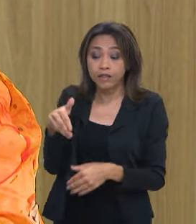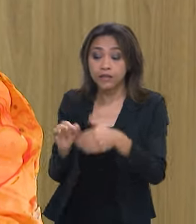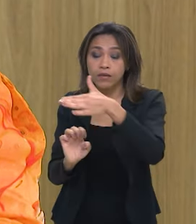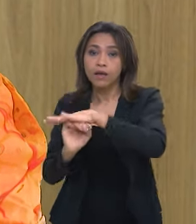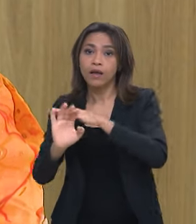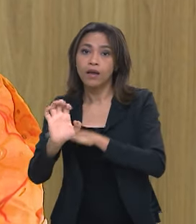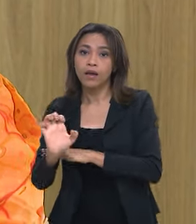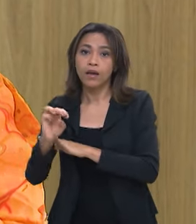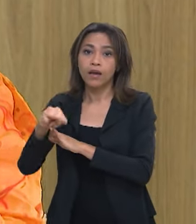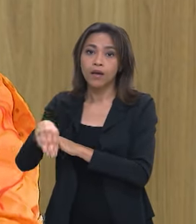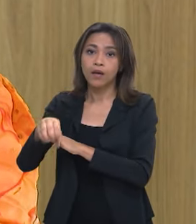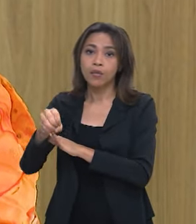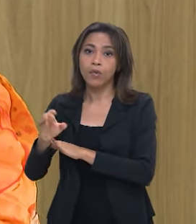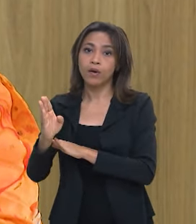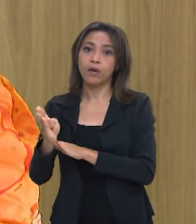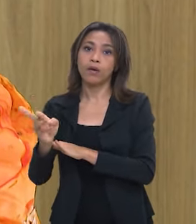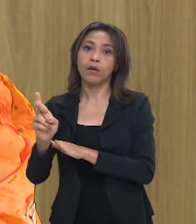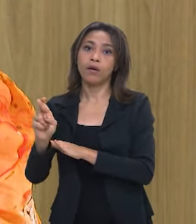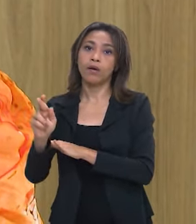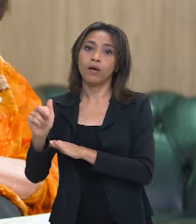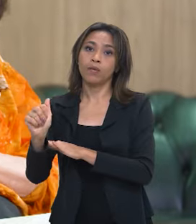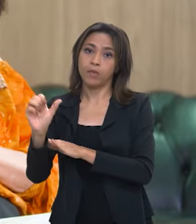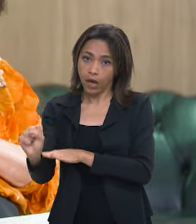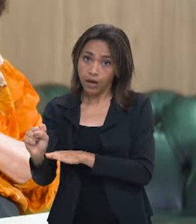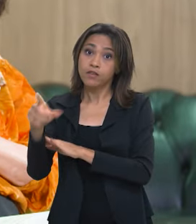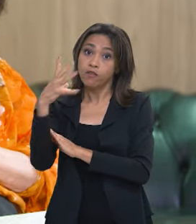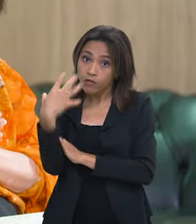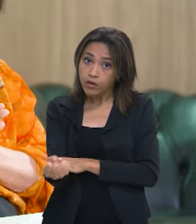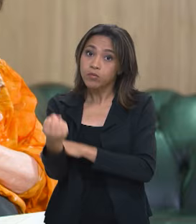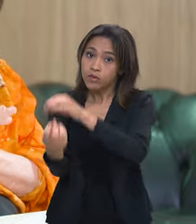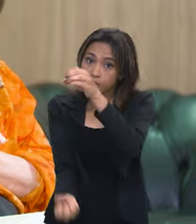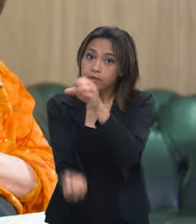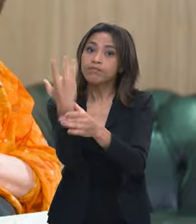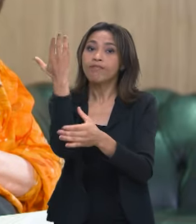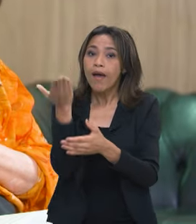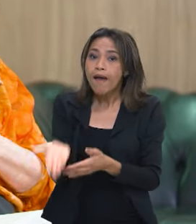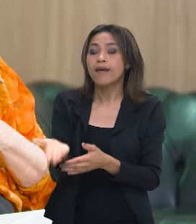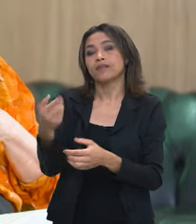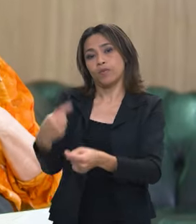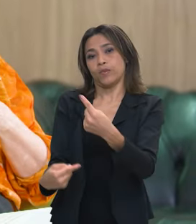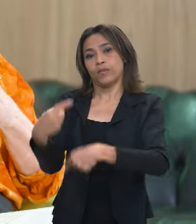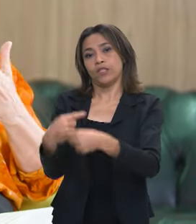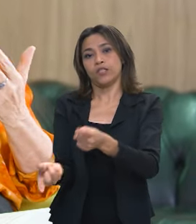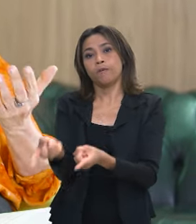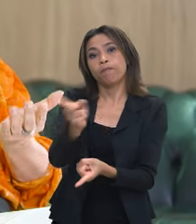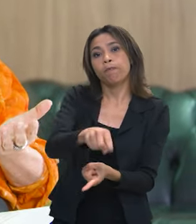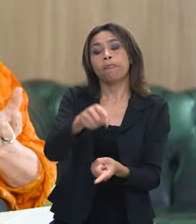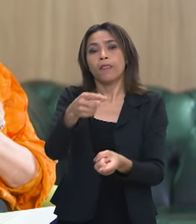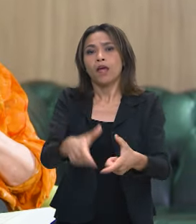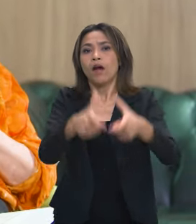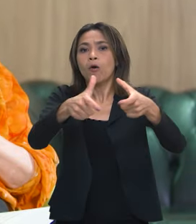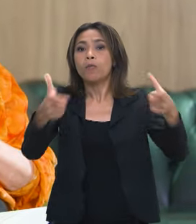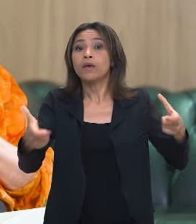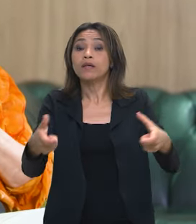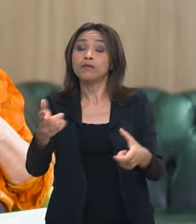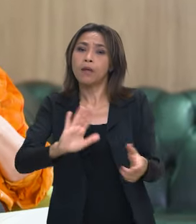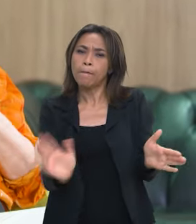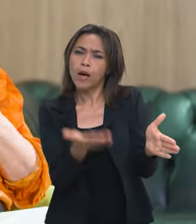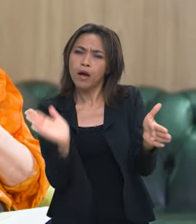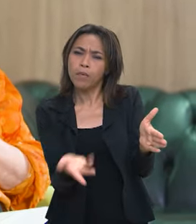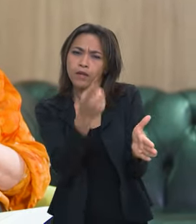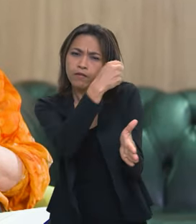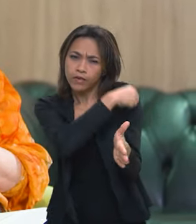criada a Hemobras e nós vamos de fato efetivar toda essa política o aumento na produção de